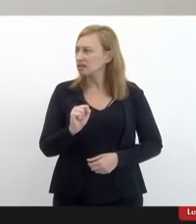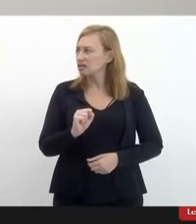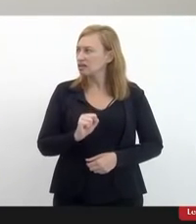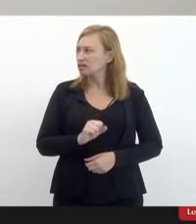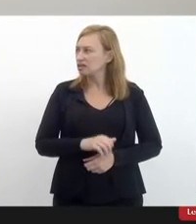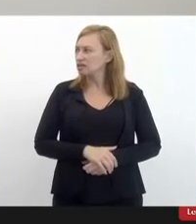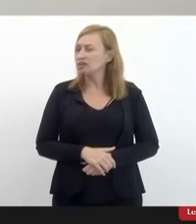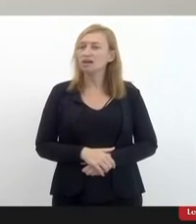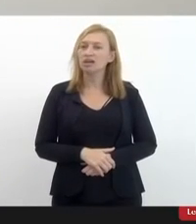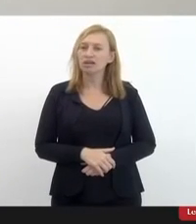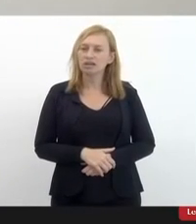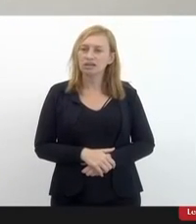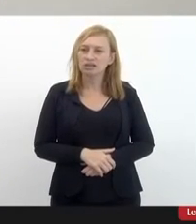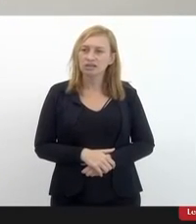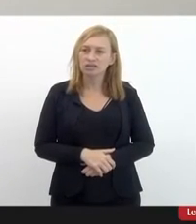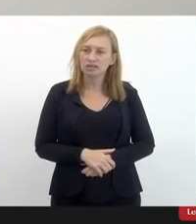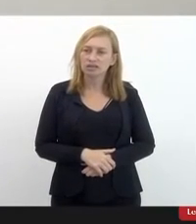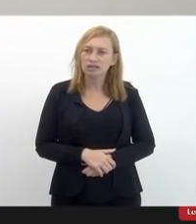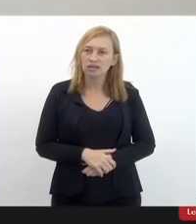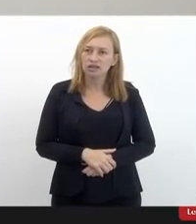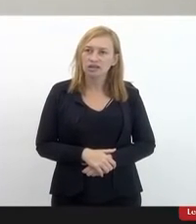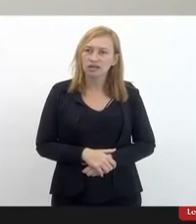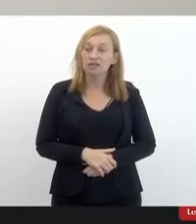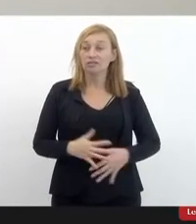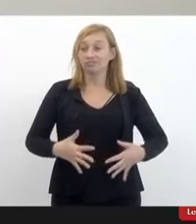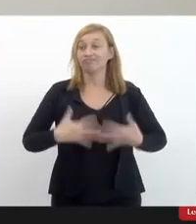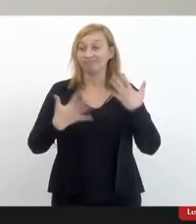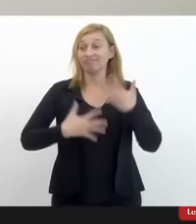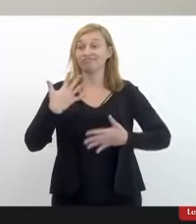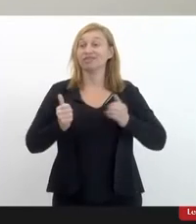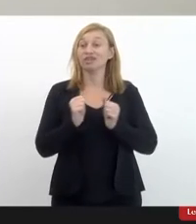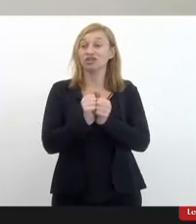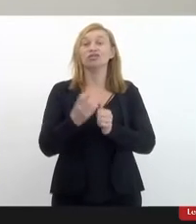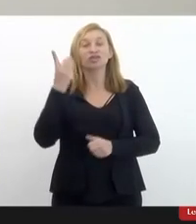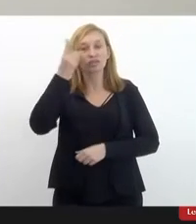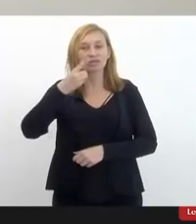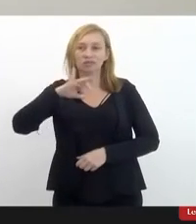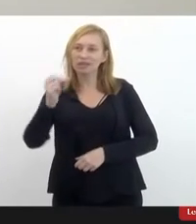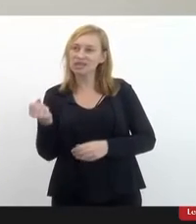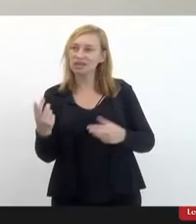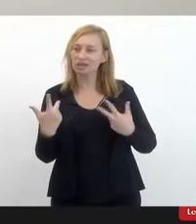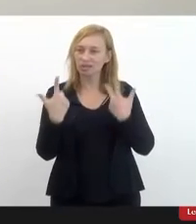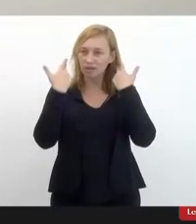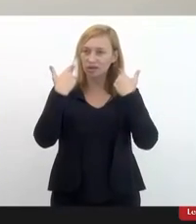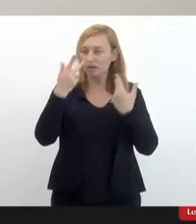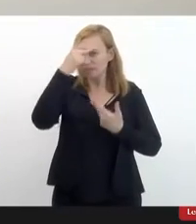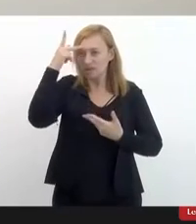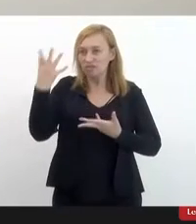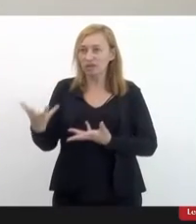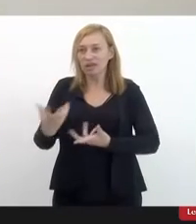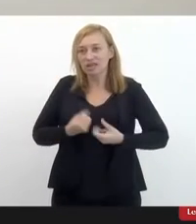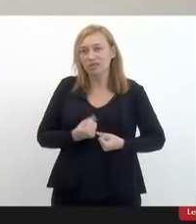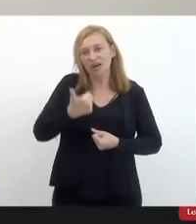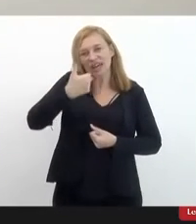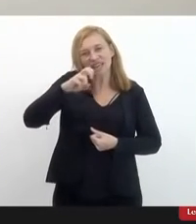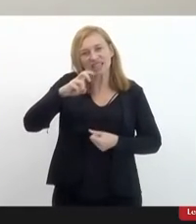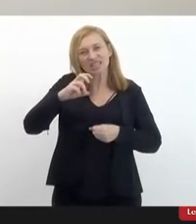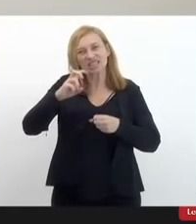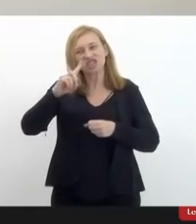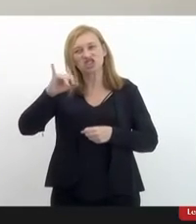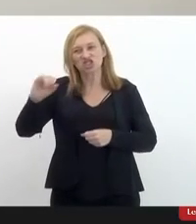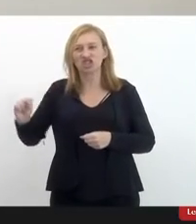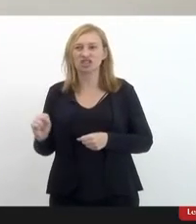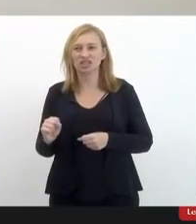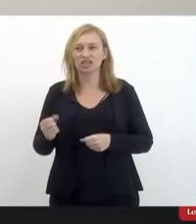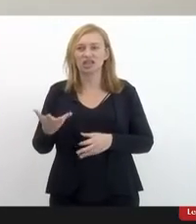uma história de luta muito grande. É um prazer estar aqui também com o deputado Marcelo Cabelereiro, pessoa que me recebeu há 15 dias atrás, junto